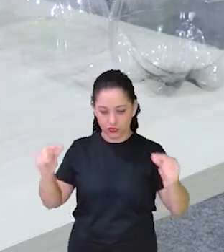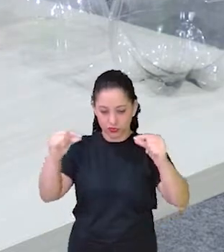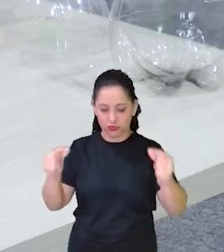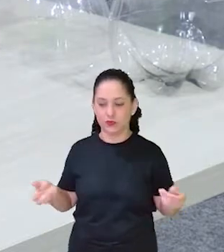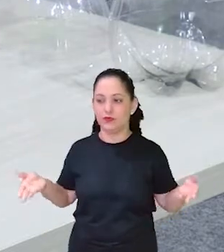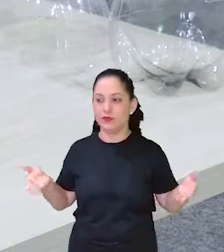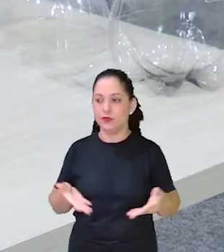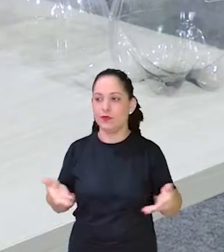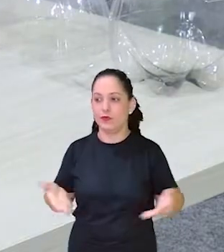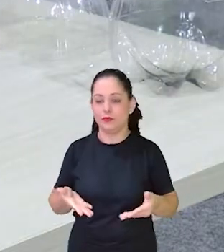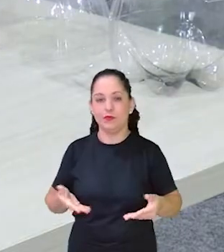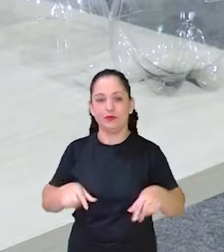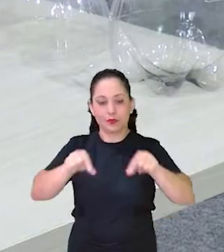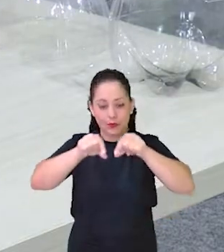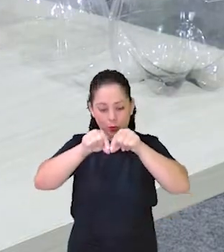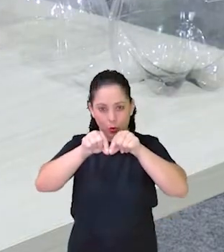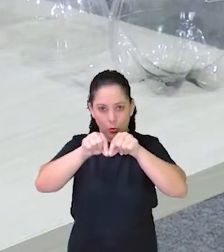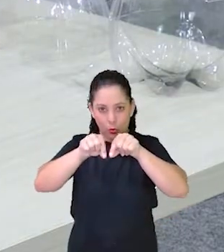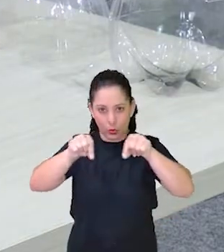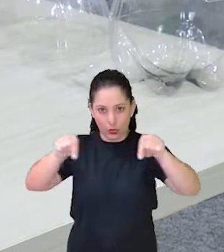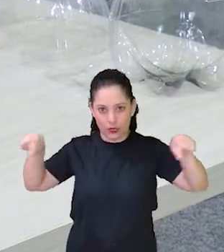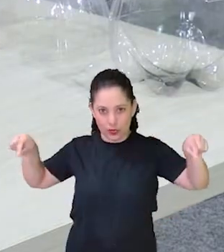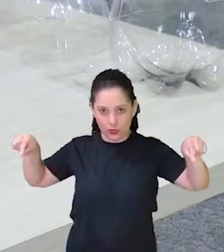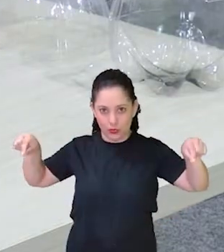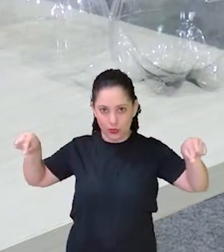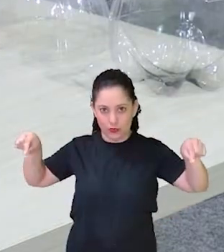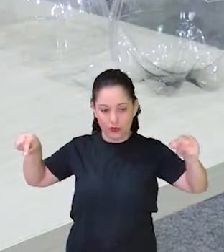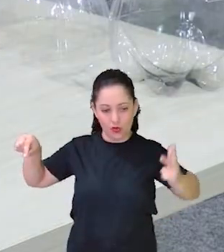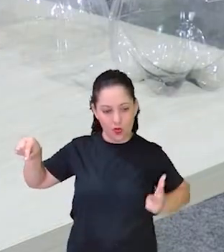cortar Um pedaço Desse cordão Aqui Dessa linha